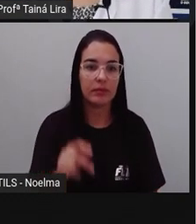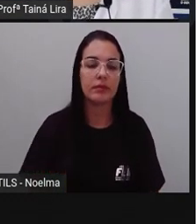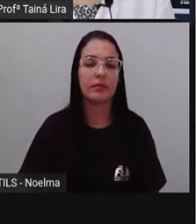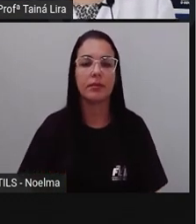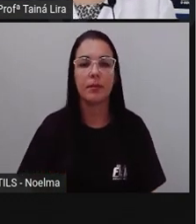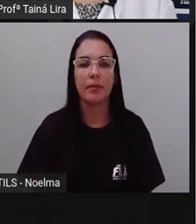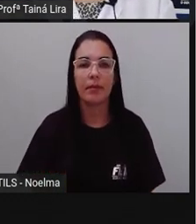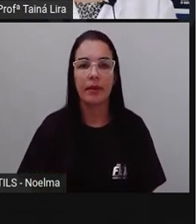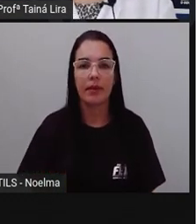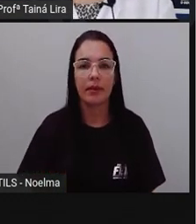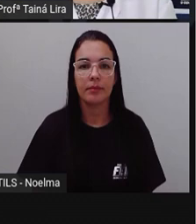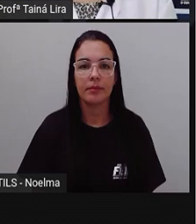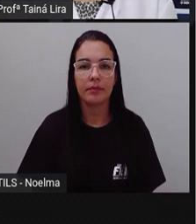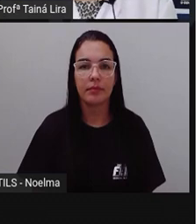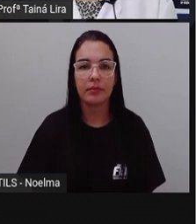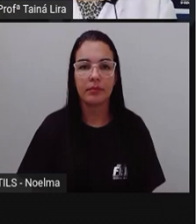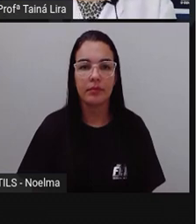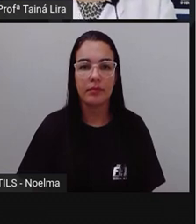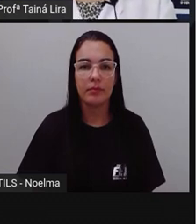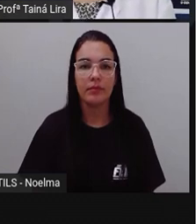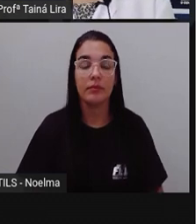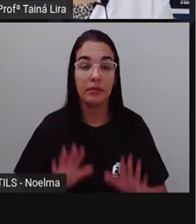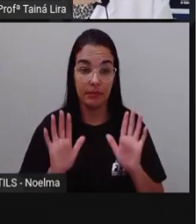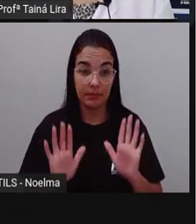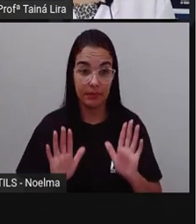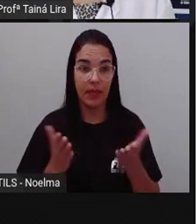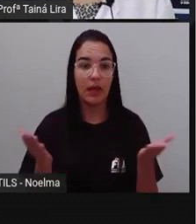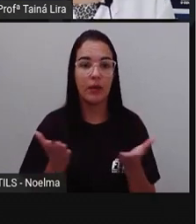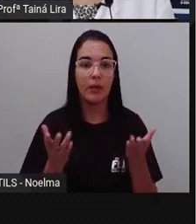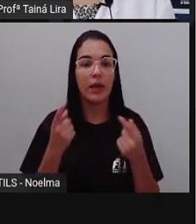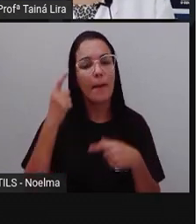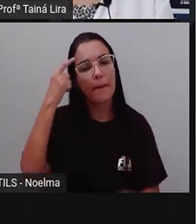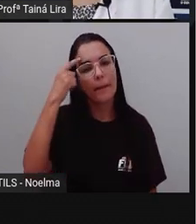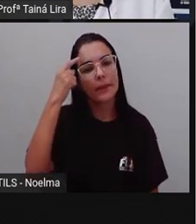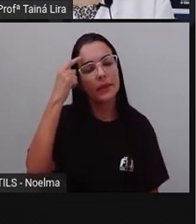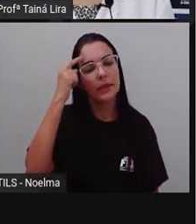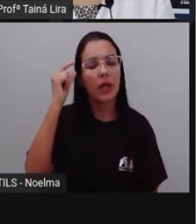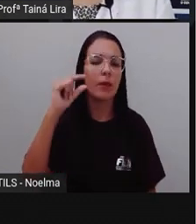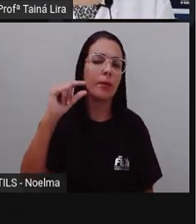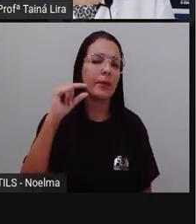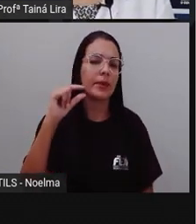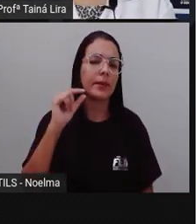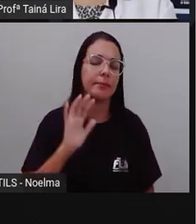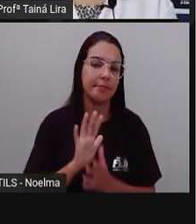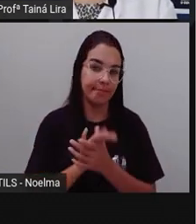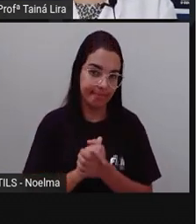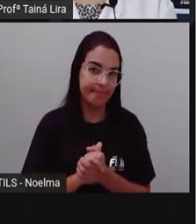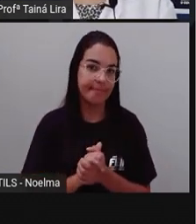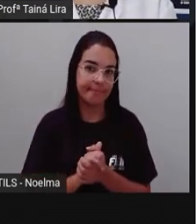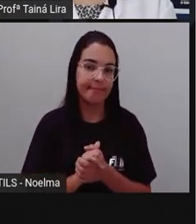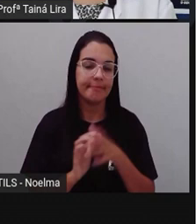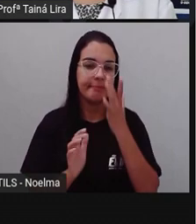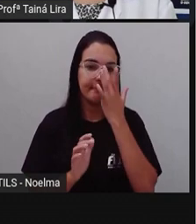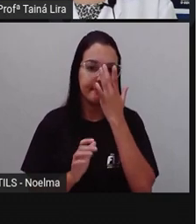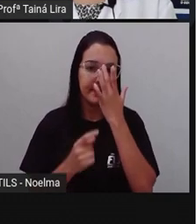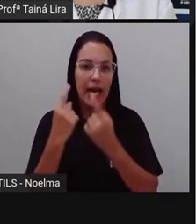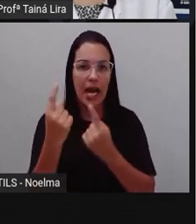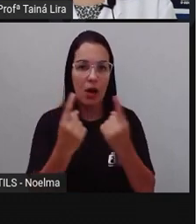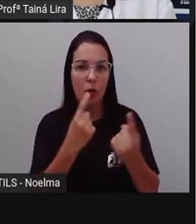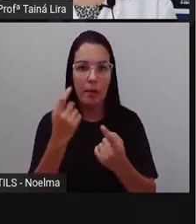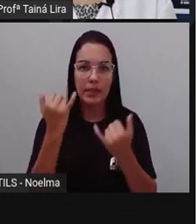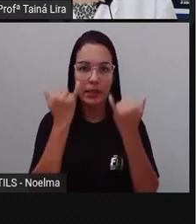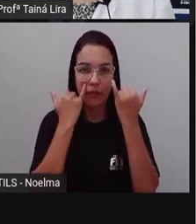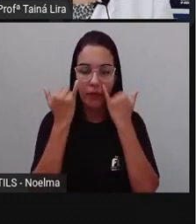Olha lá, Agora, nós vamos pensar aqui um pouquinho, tá? Sobre algumas informações,